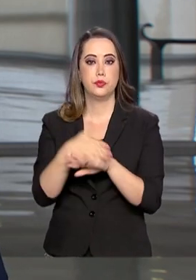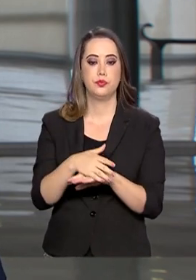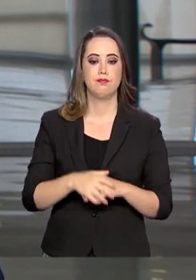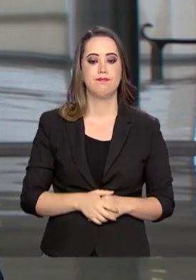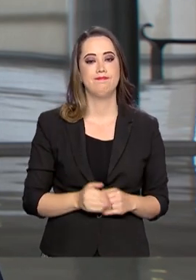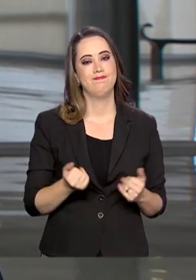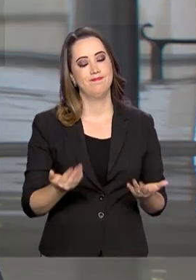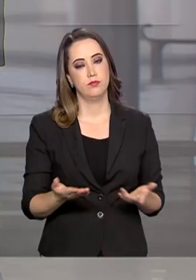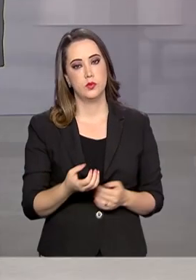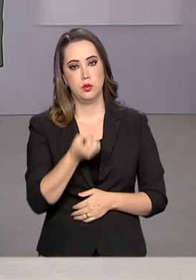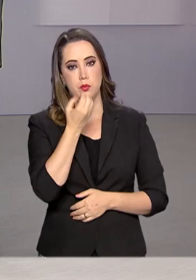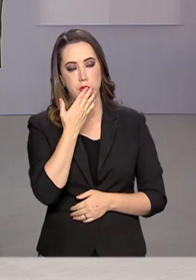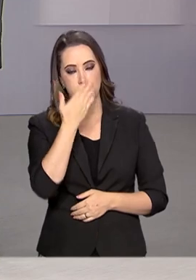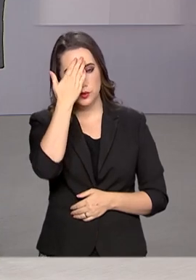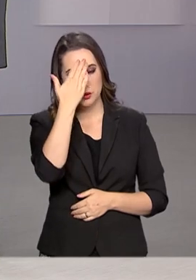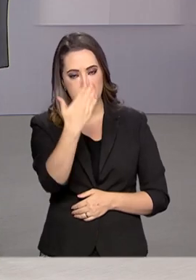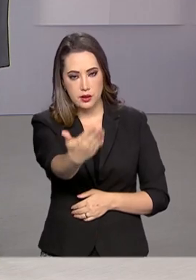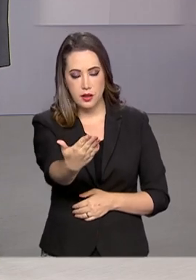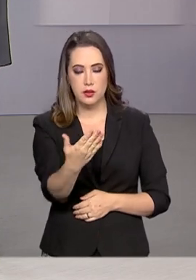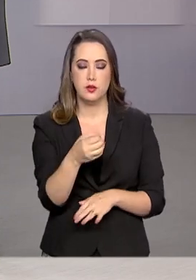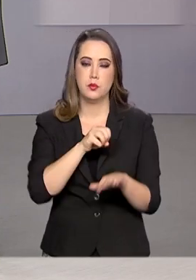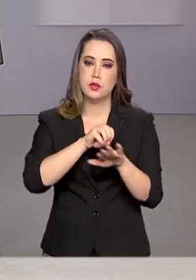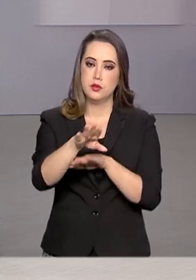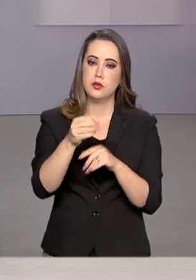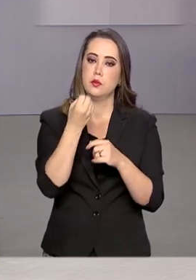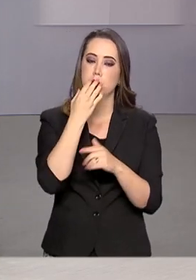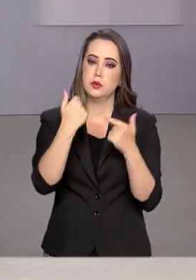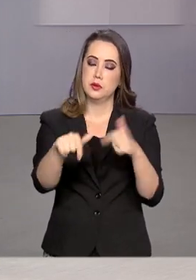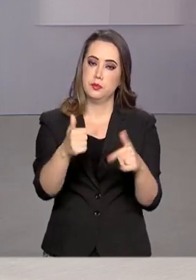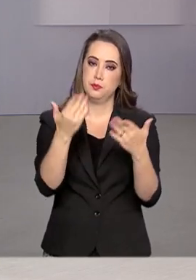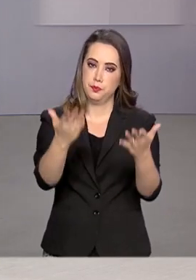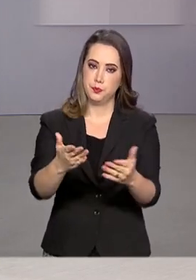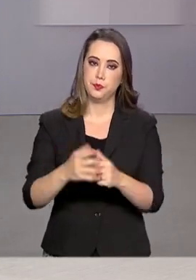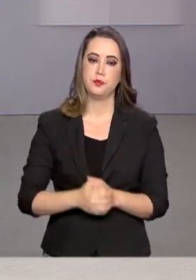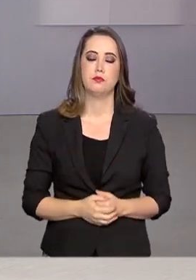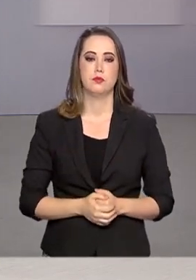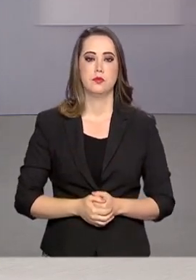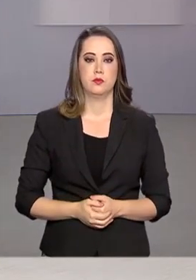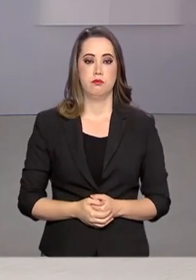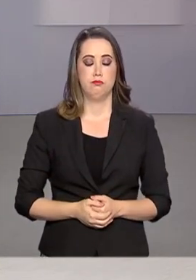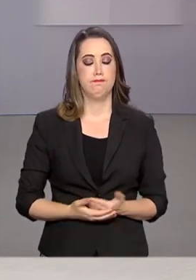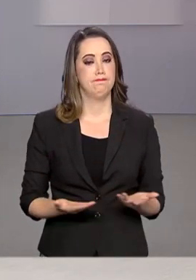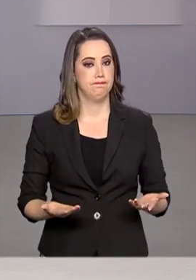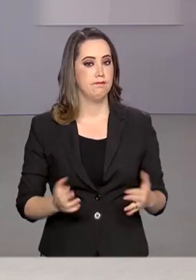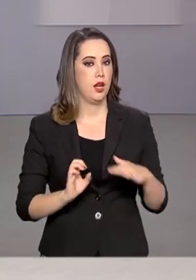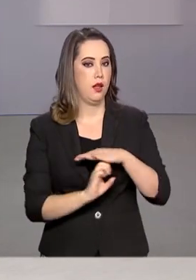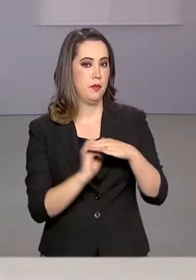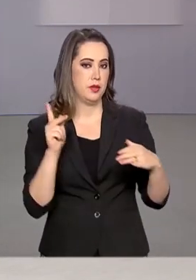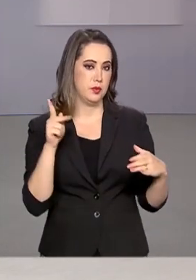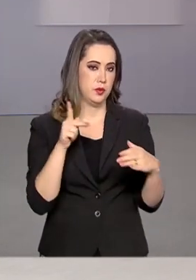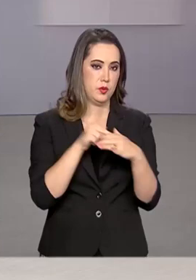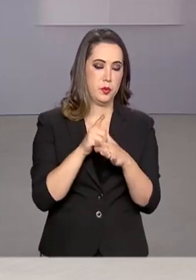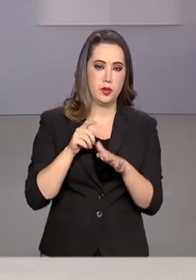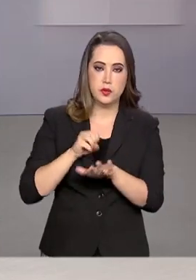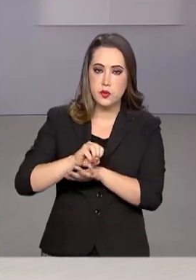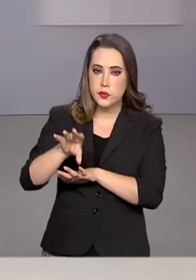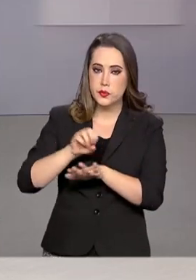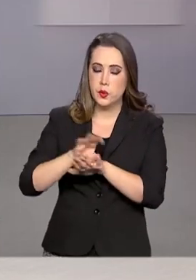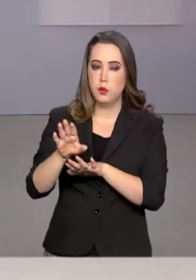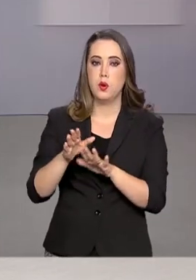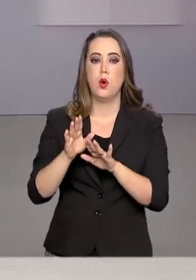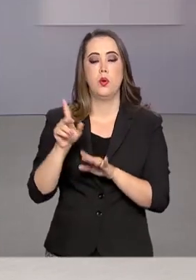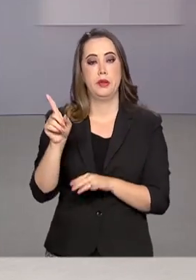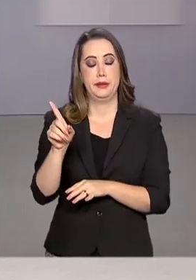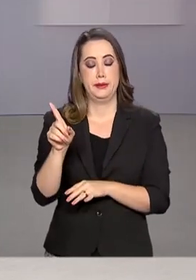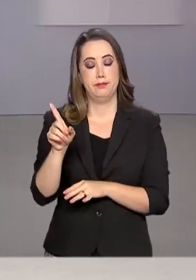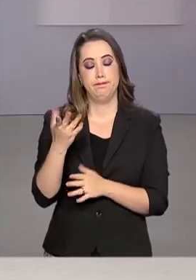Roberto? Muito bom, Márcia. Obrigado pelas informações. Bom trabalho aí para você. E a Petrobras informou agora há pouco que suspendeu